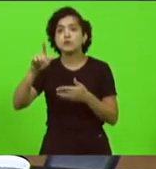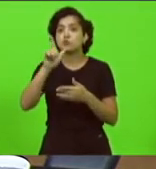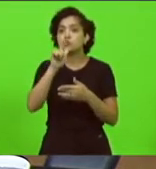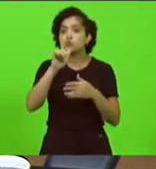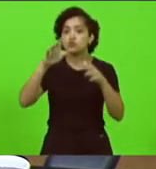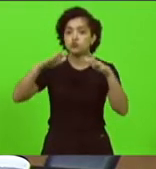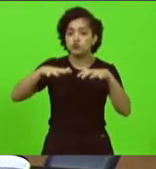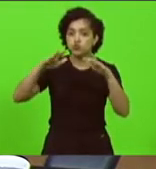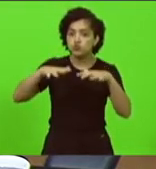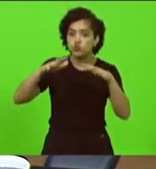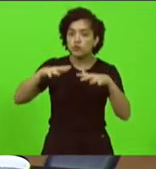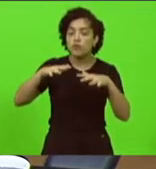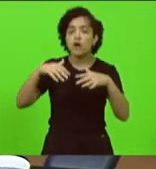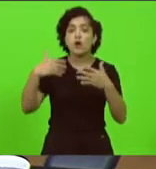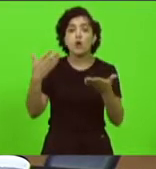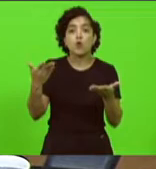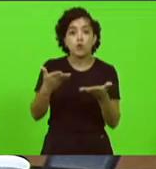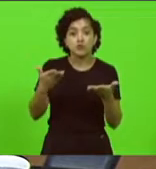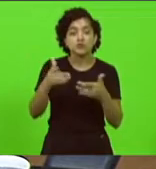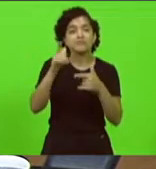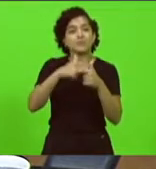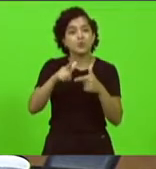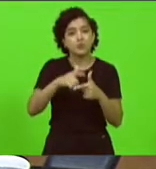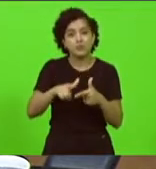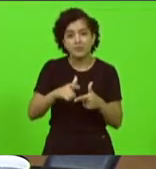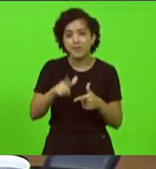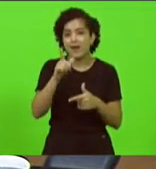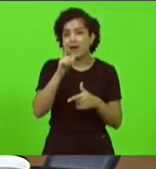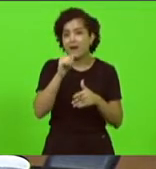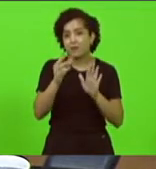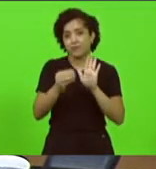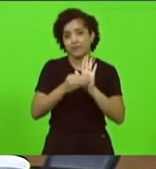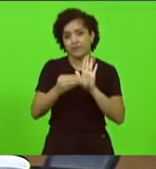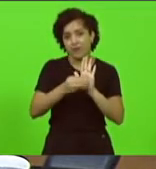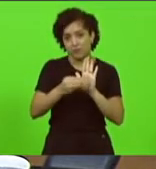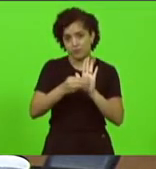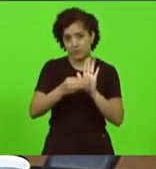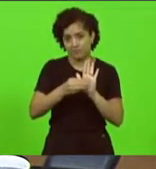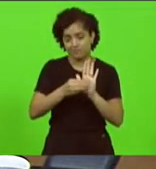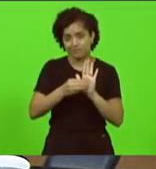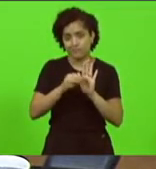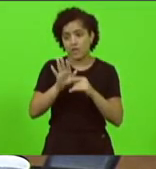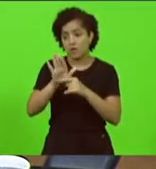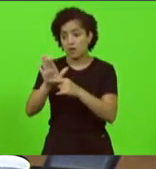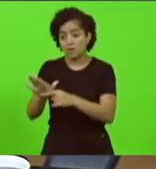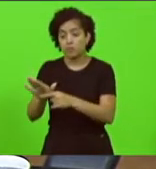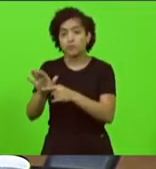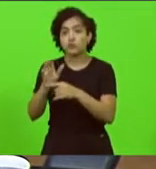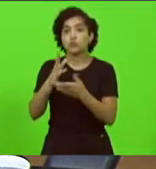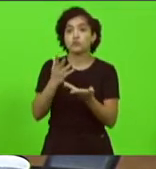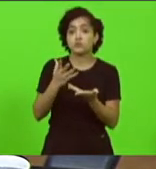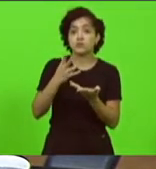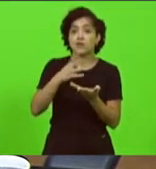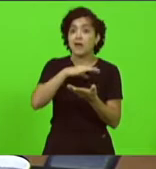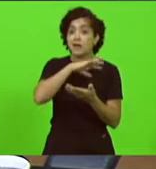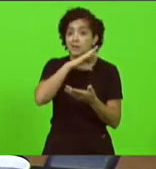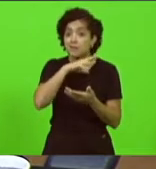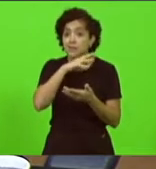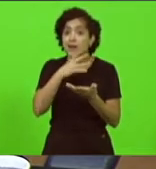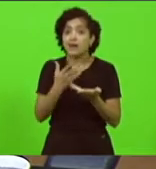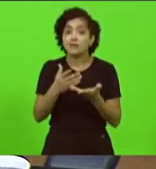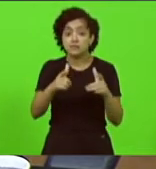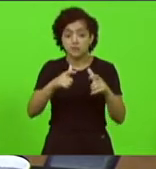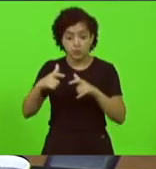enfrentando o problema de não ter água para abastecer nem os animais e em alguns lugares também no perímetro